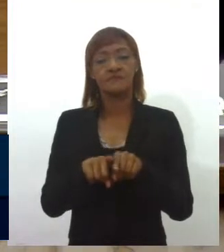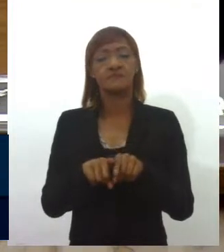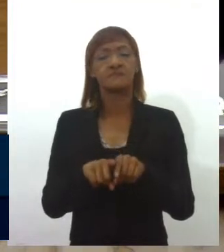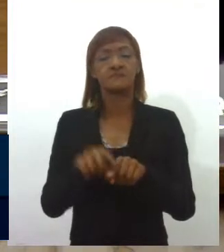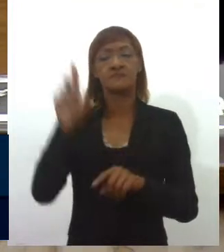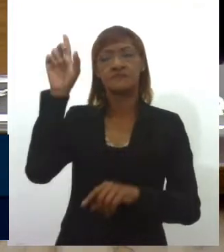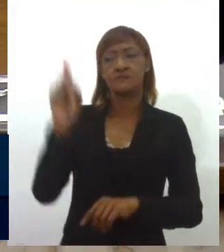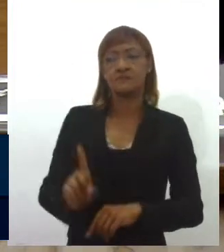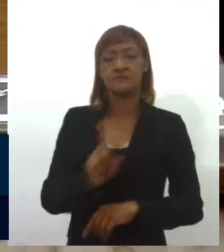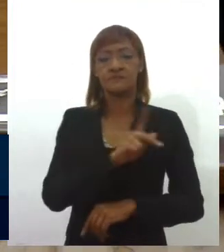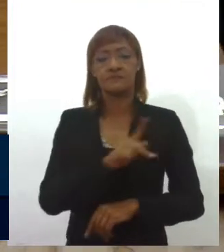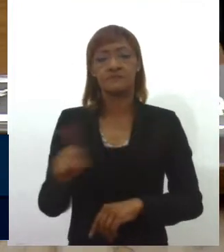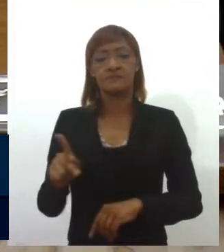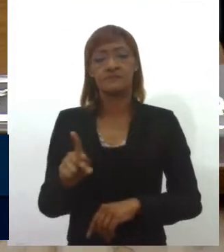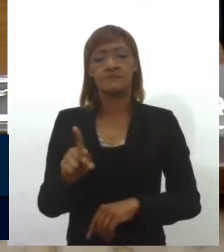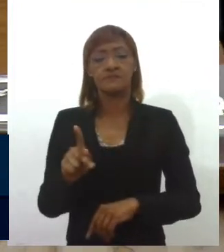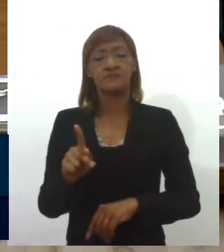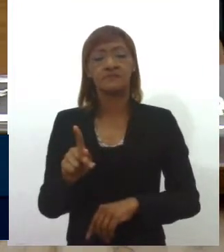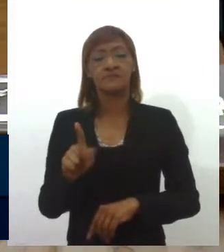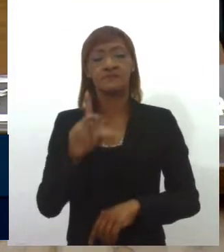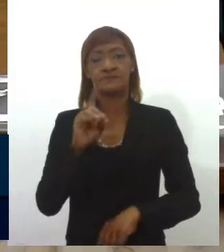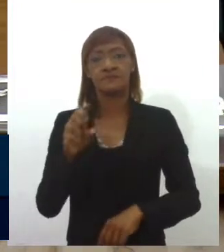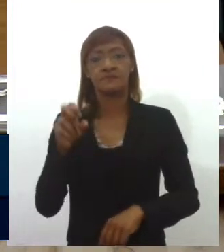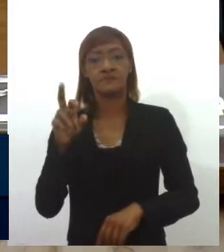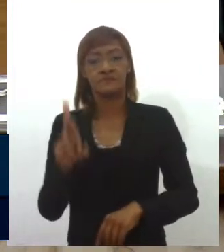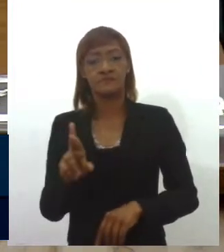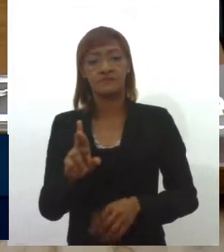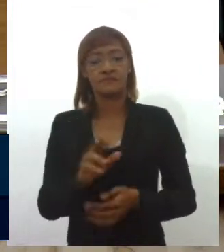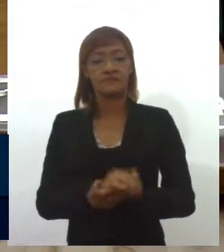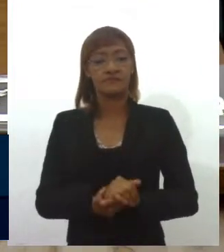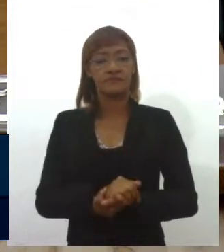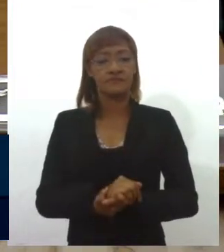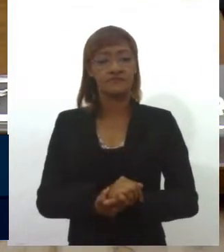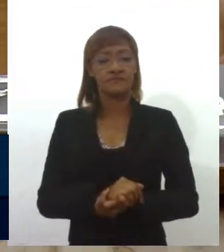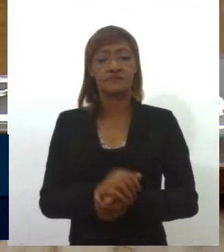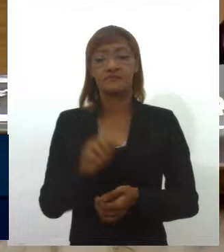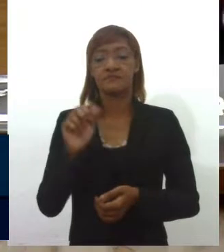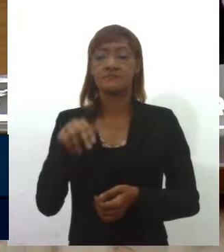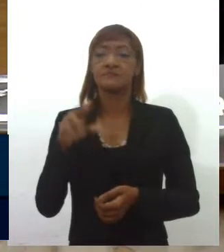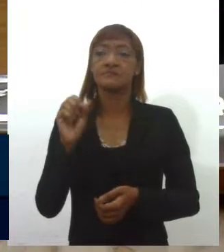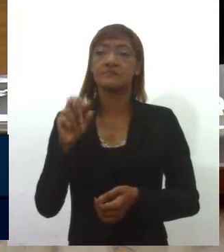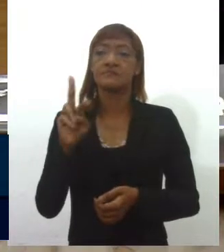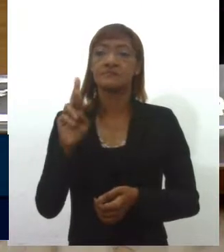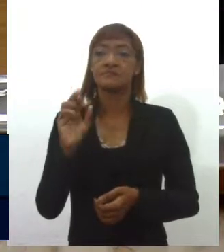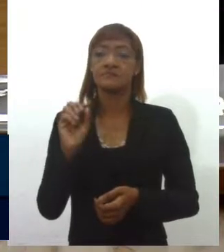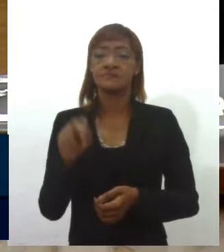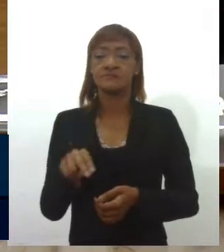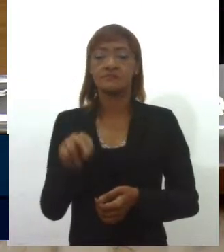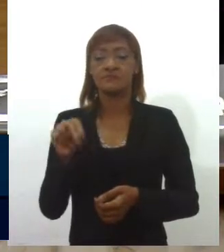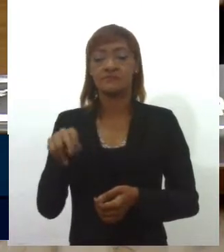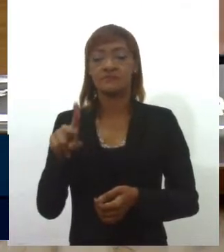-presidente do Departamento Estadual de Infraestrutura Rodoviária, Anderson das Neves do Nascimento,